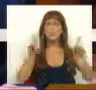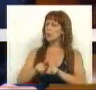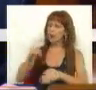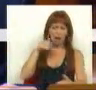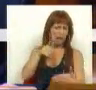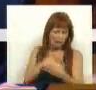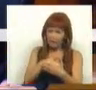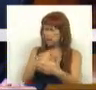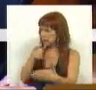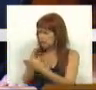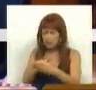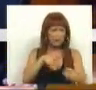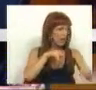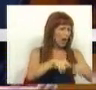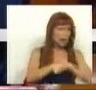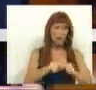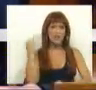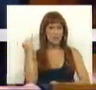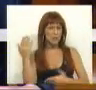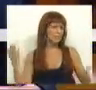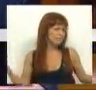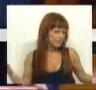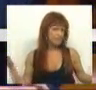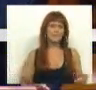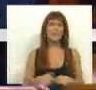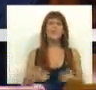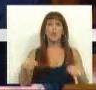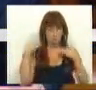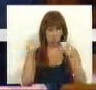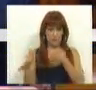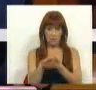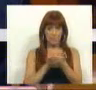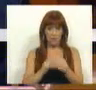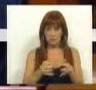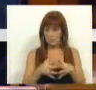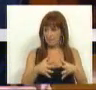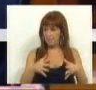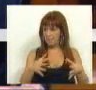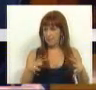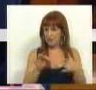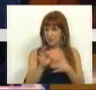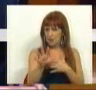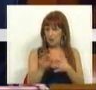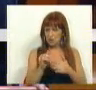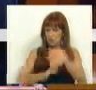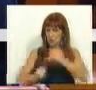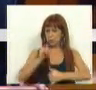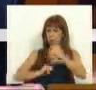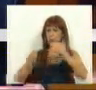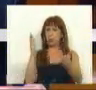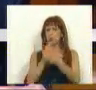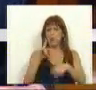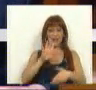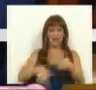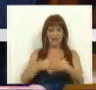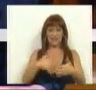para bloquear as políticas e as instituições. No ensino básico, multiplicam-se os sinais de retrocesso na escola a